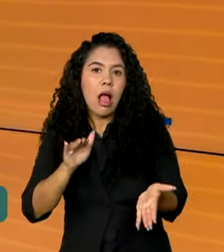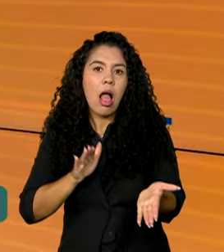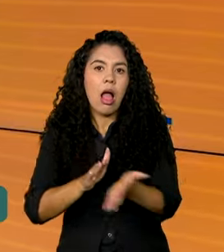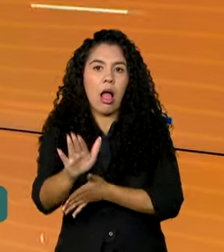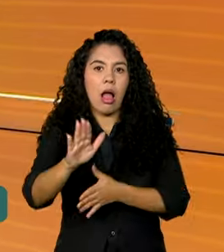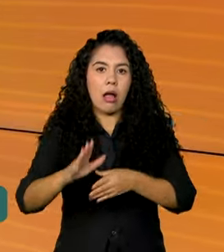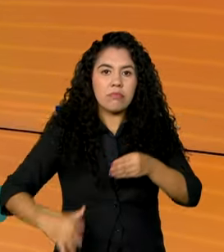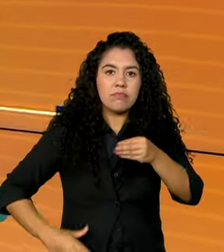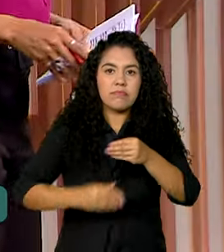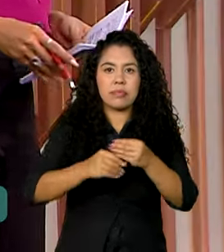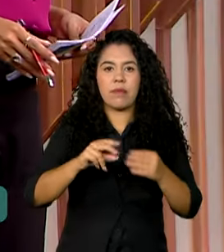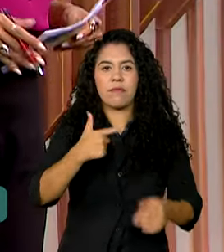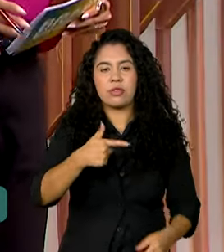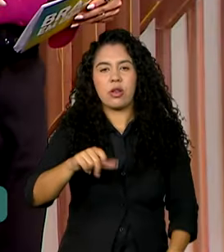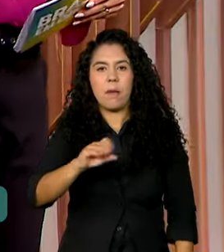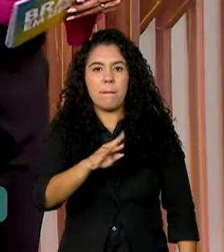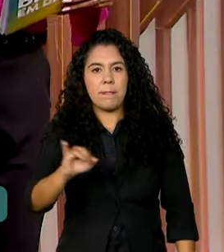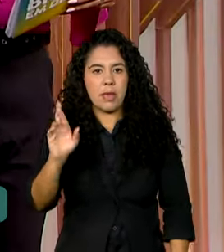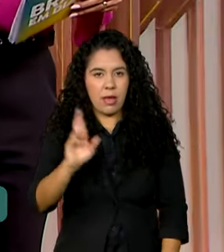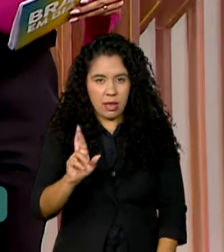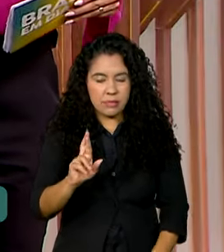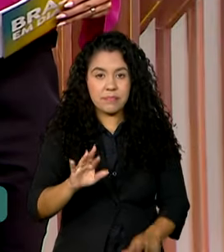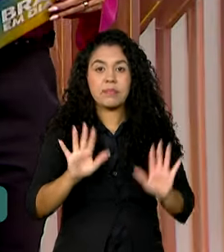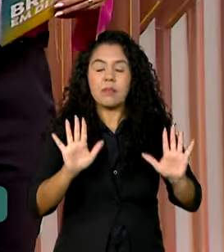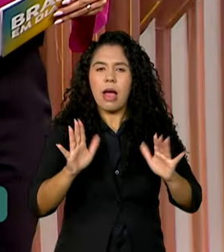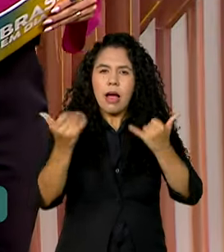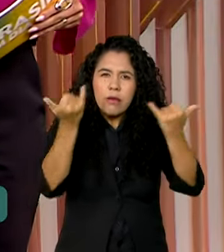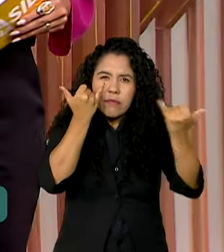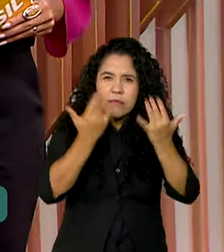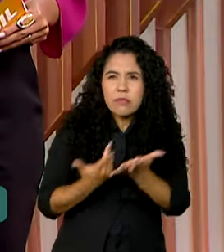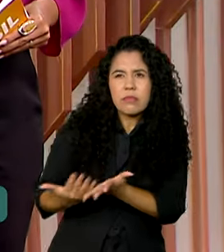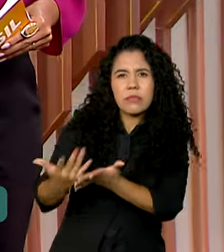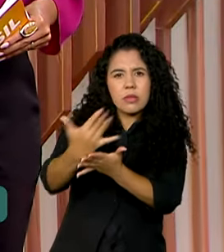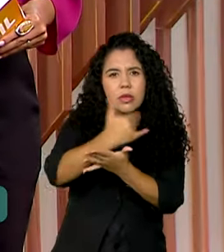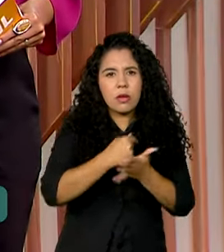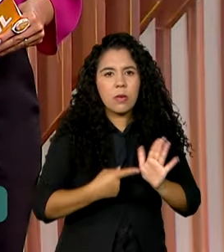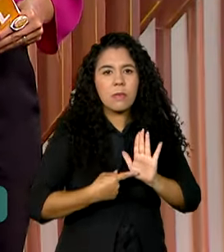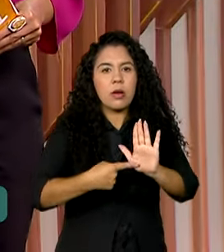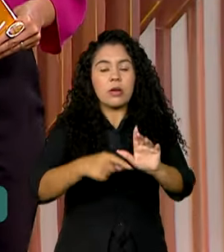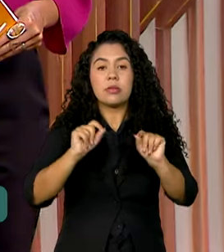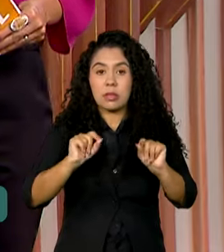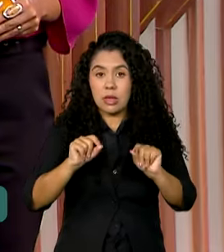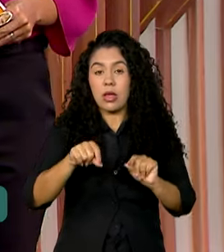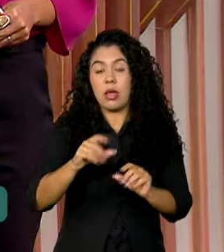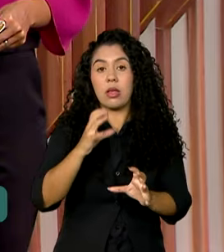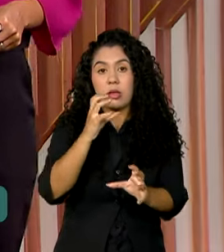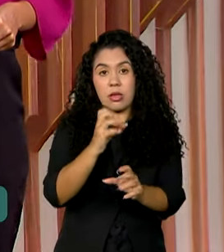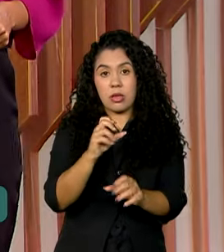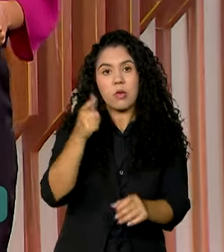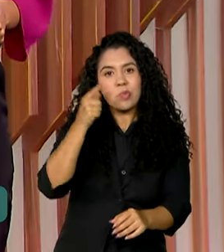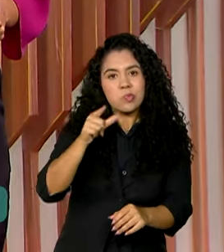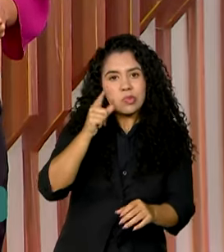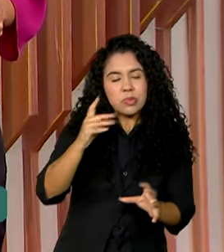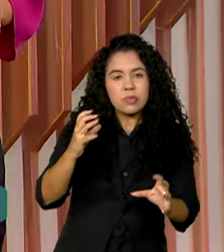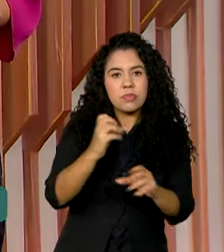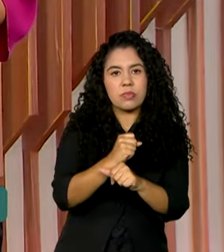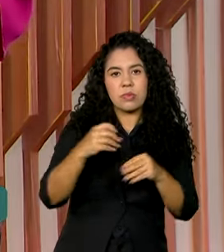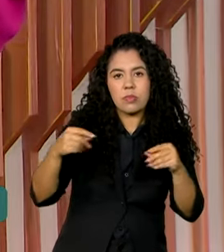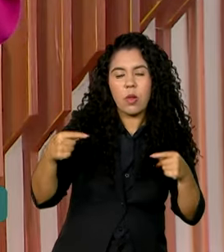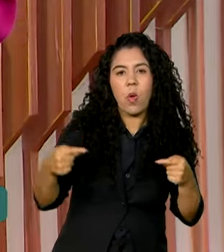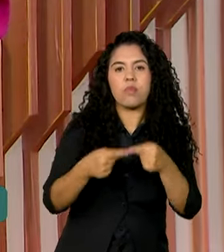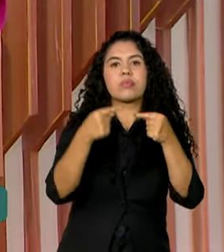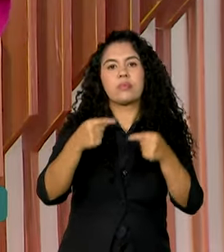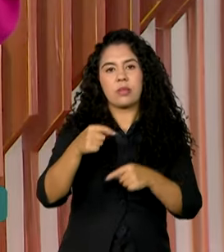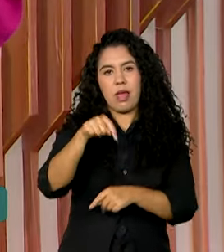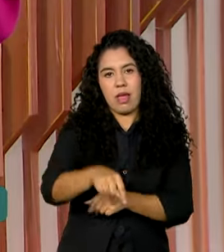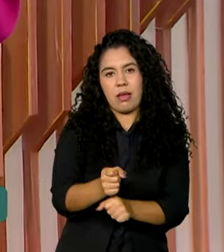bilhões. E os dados indicam que as despesas fecharão 2024 dentro desse intervalo. O secretário